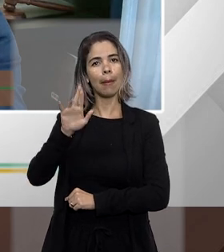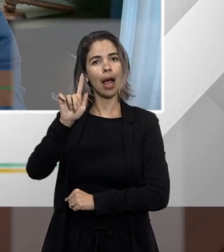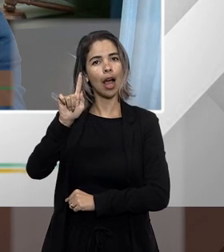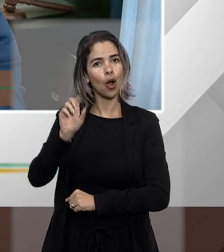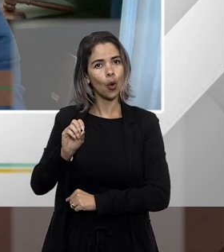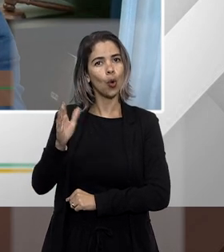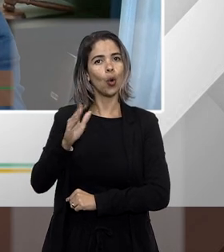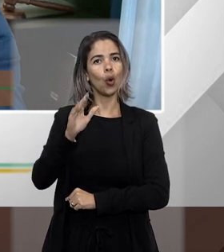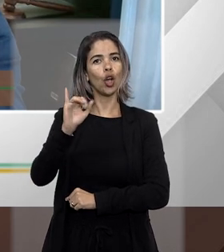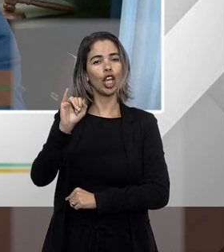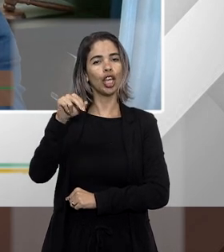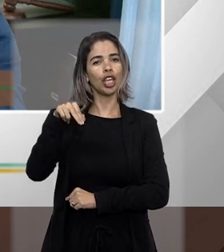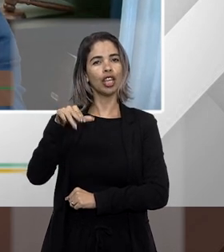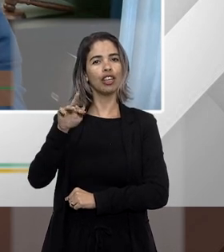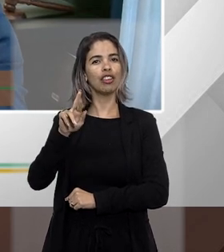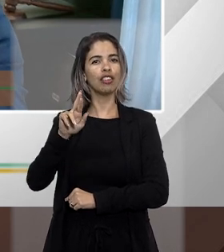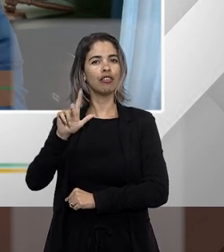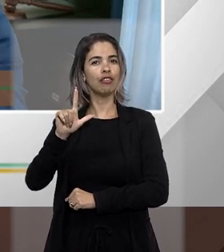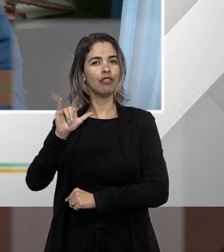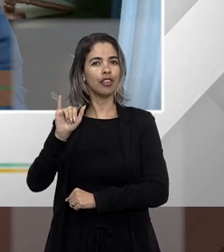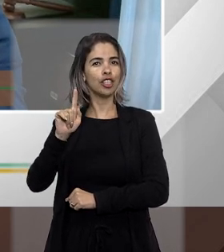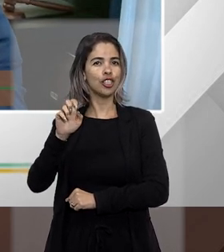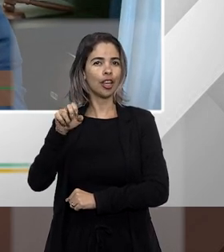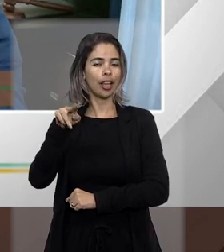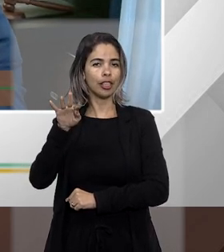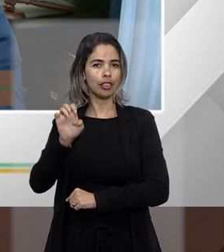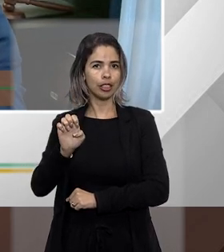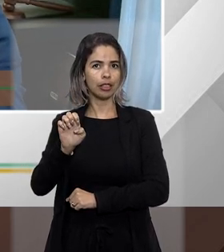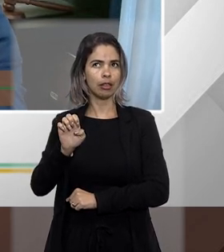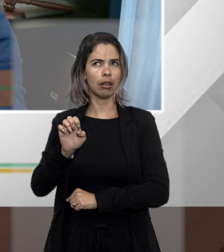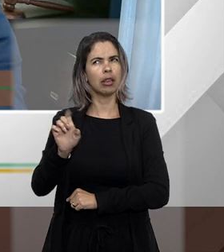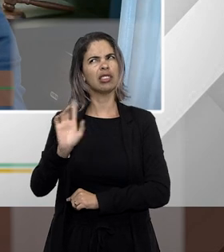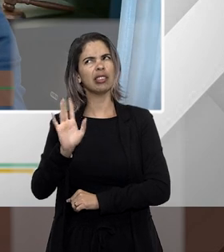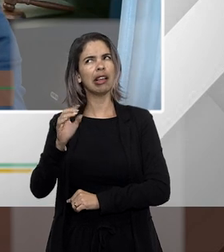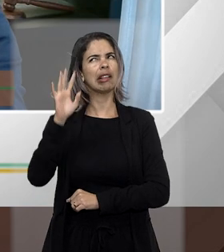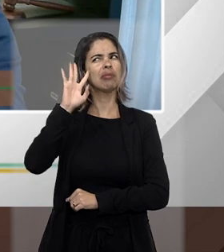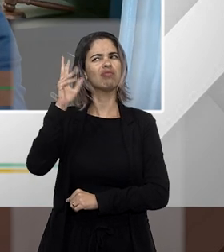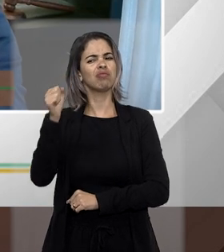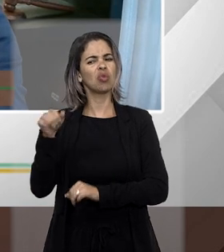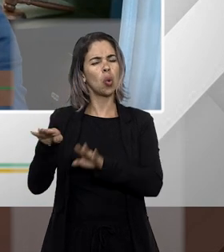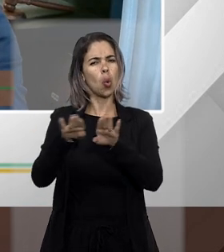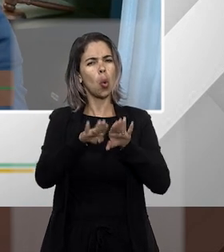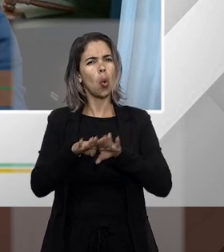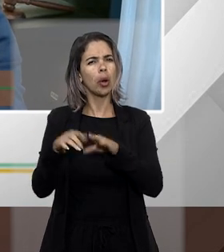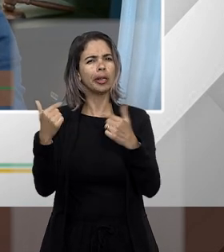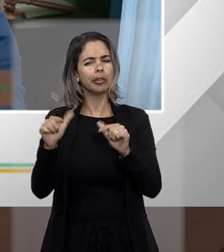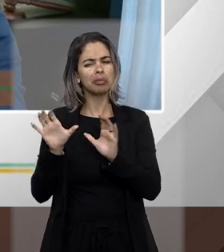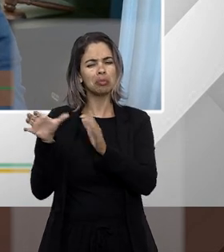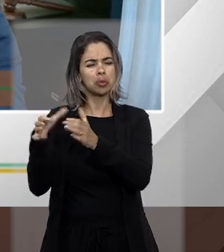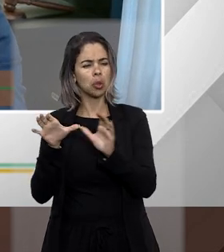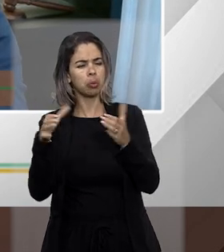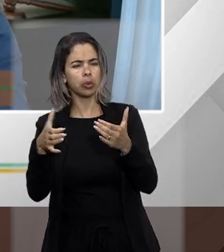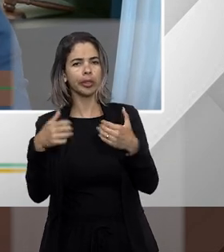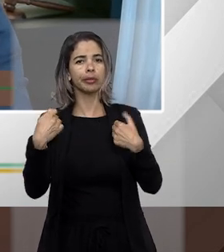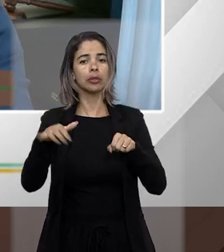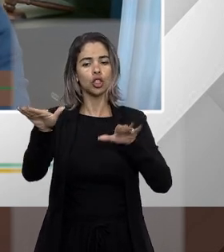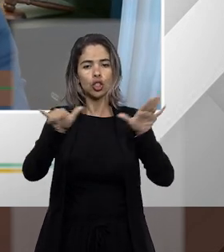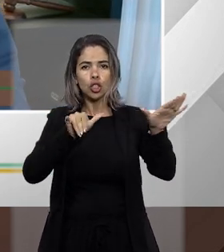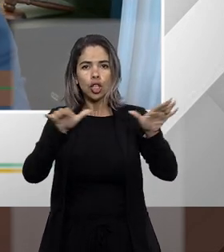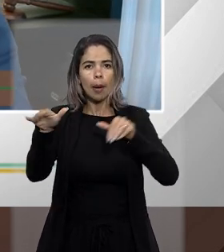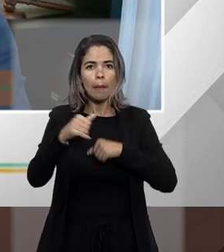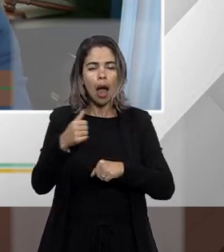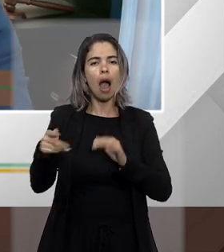que quando é não unânime e aí uma turma tem que chamar desbarradores o ministro da outra turma ou câmara pra compor